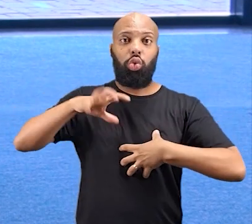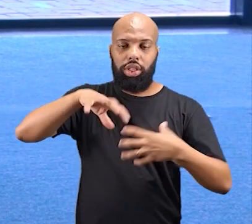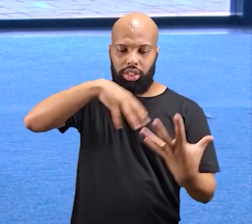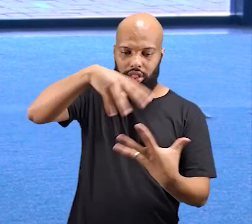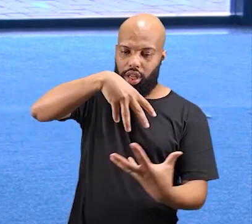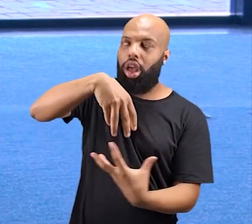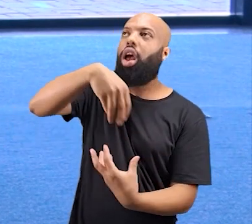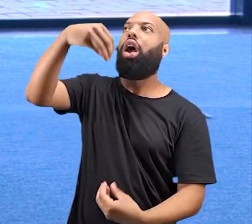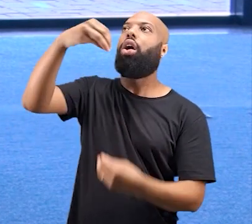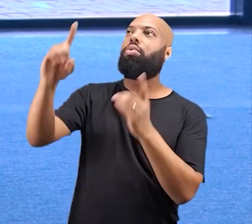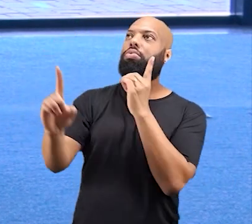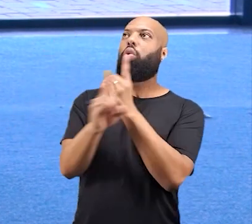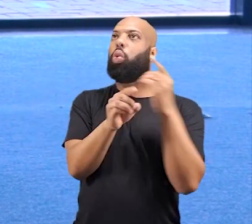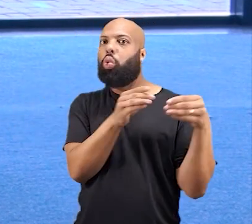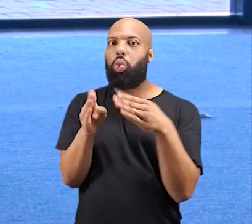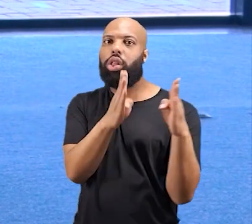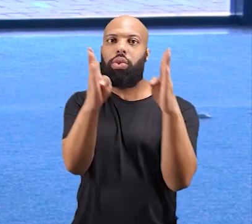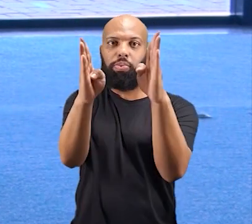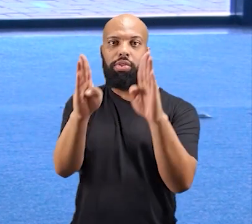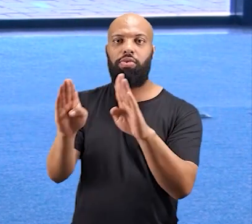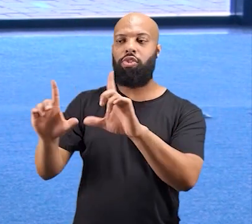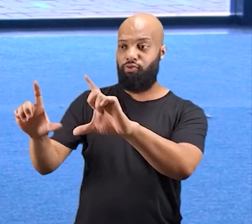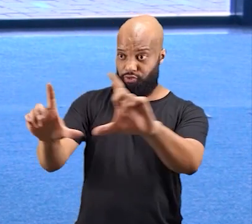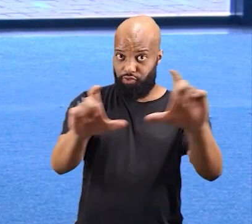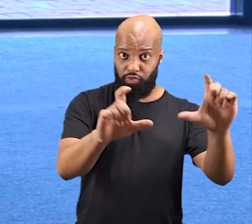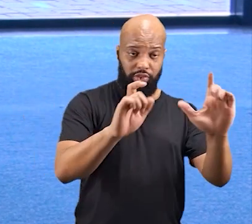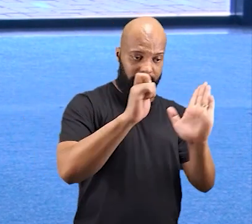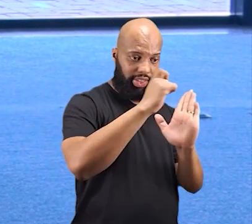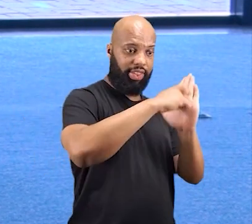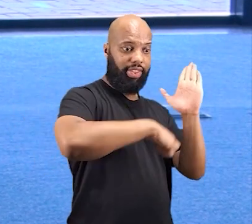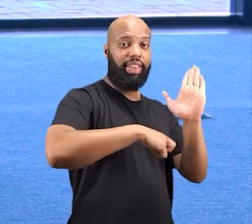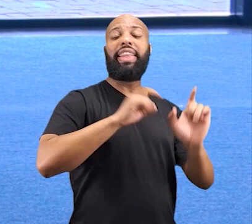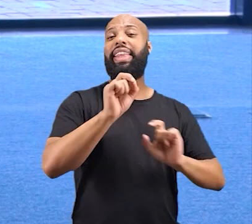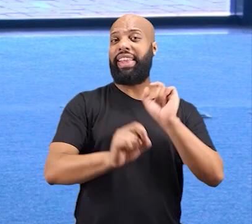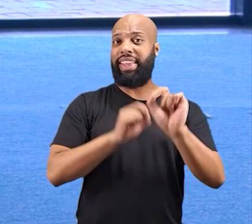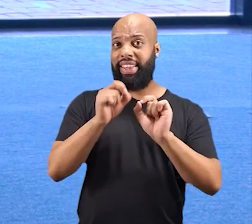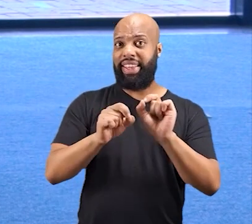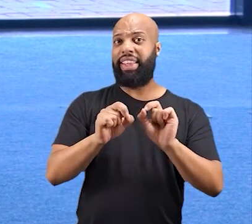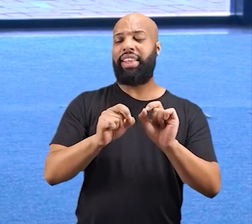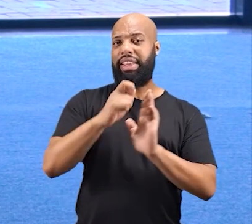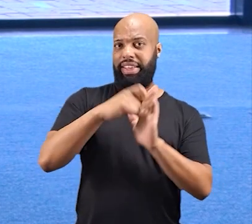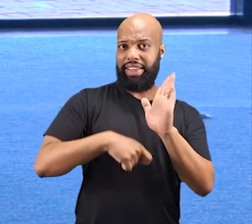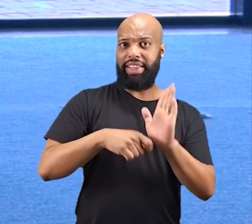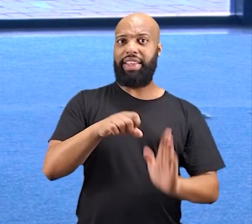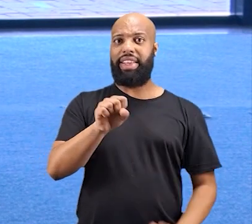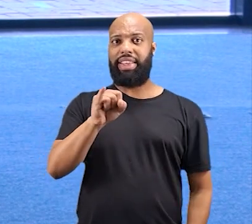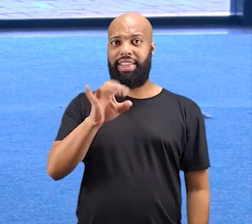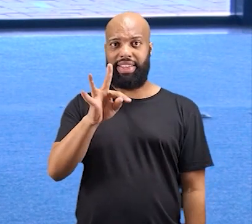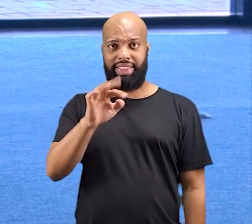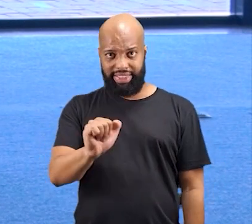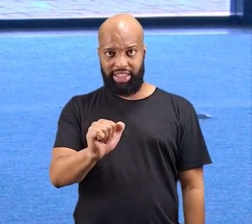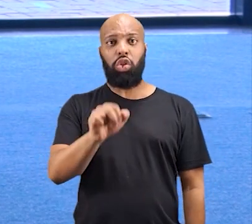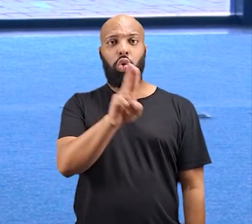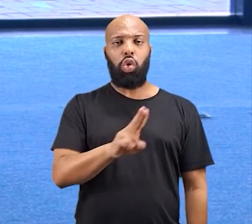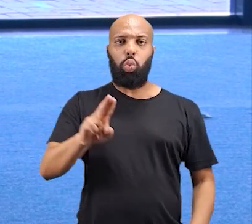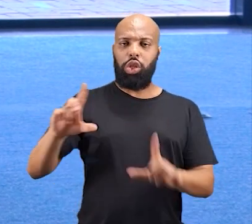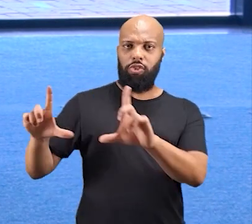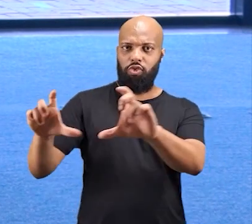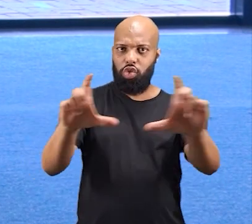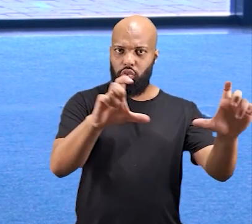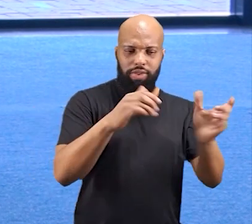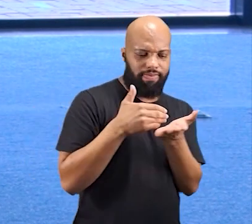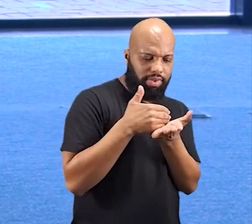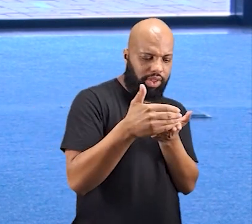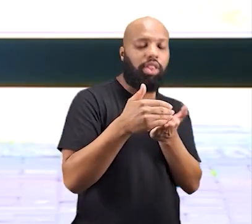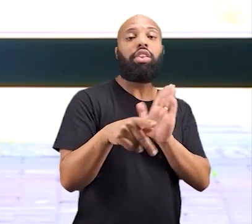para que a alma encontre seu caminho Essa exposição fotográfica é assinada pela artista visual Città, que utiliza a